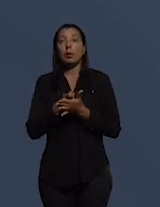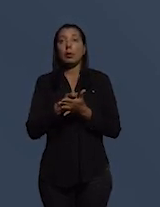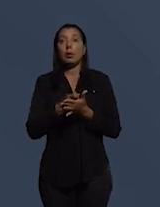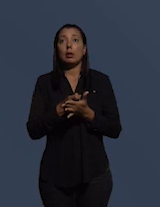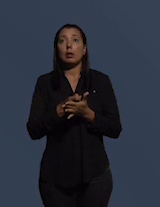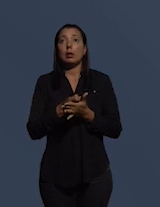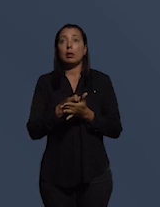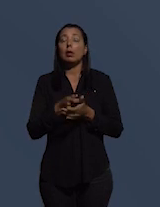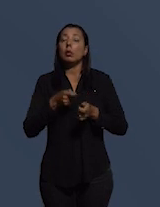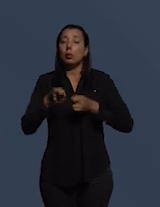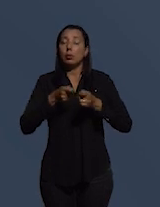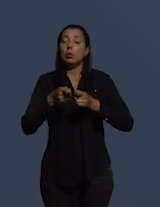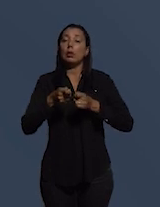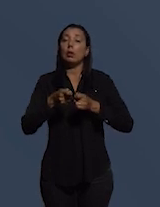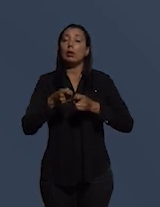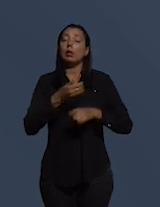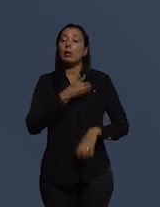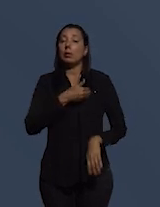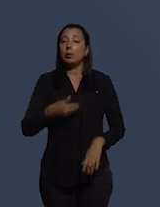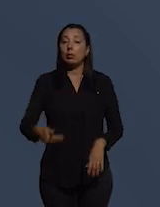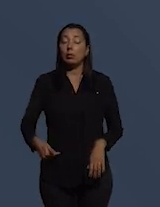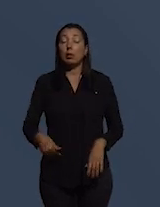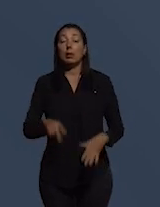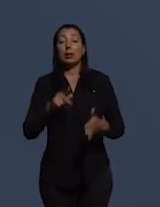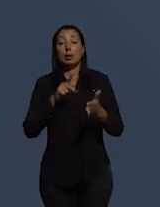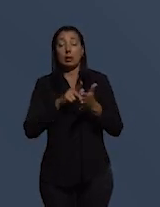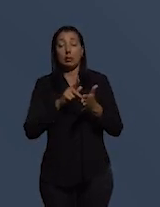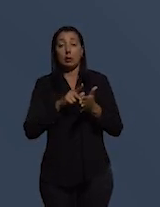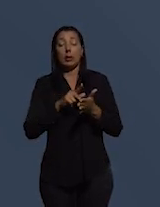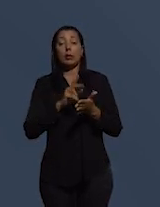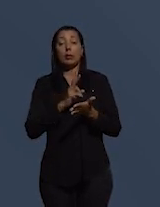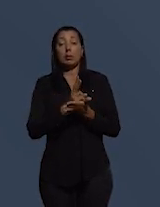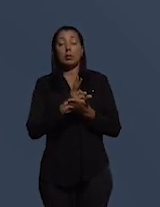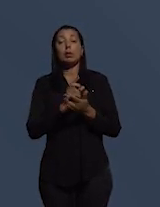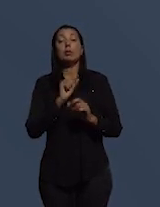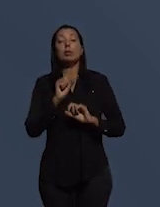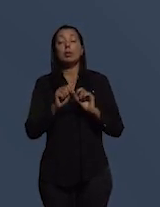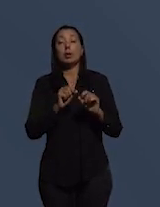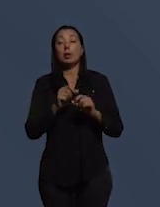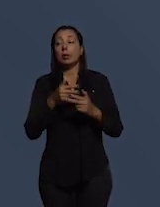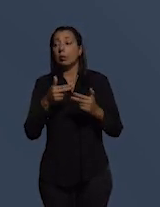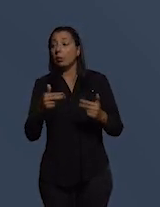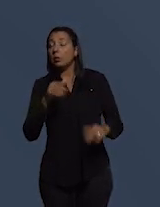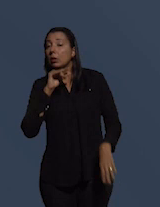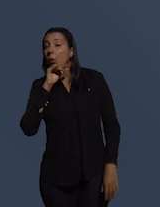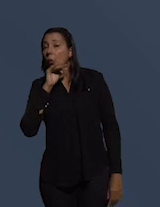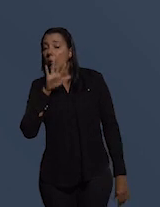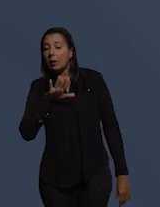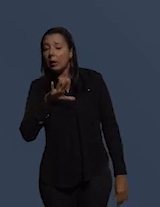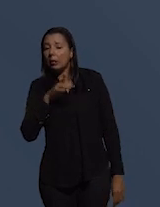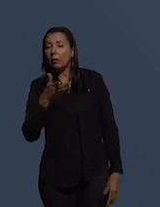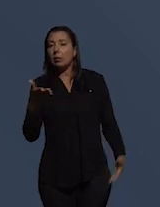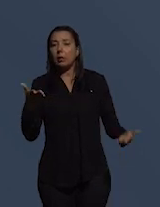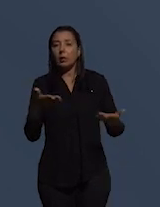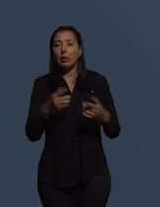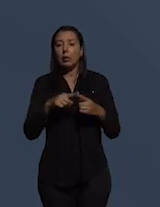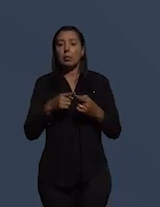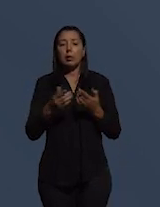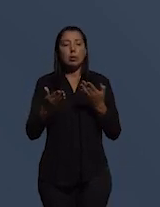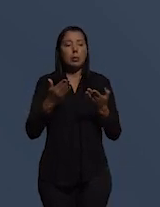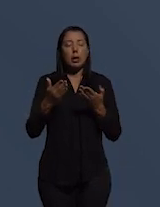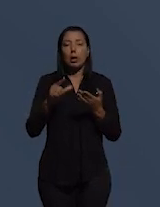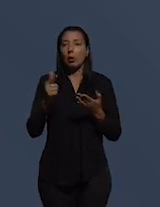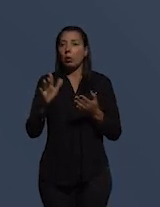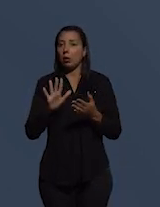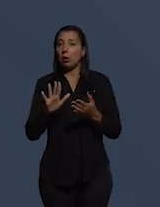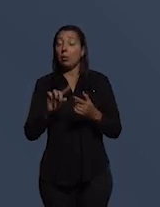controlar o governo a liberdade de imprensa embora a situação não seja ruim neste continente não é comparável com outros